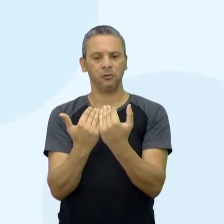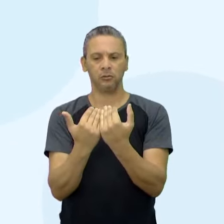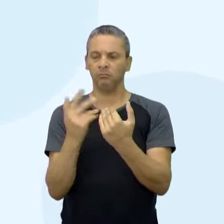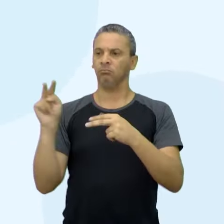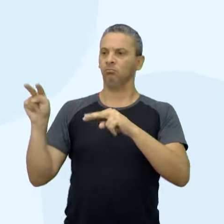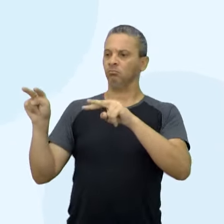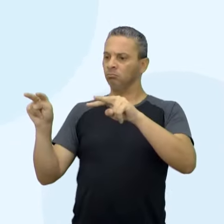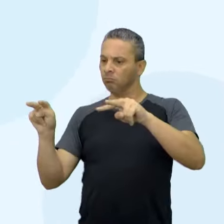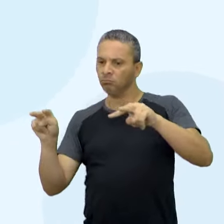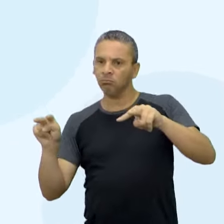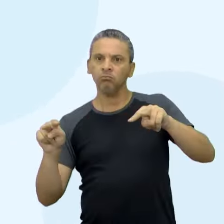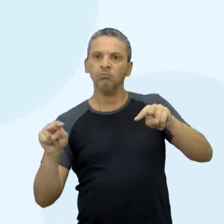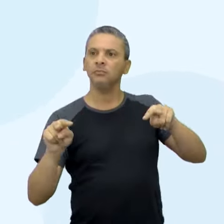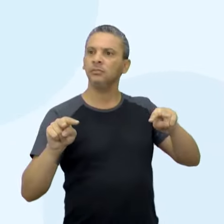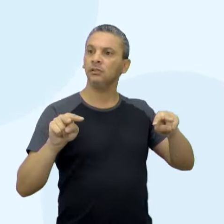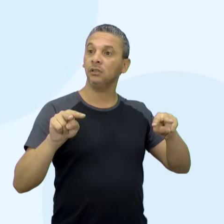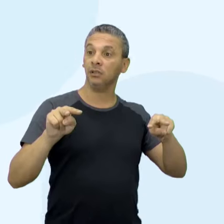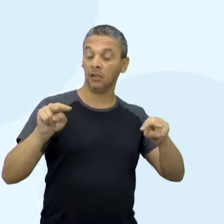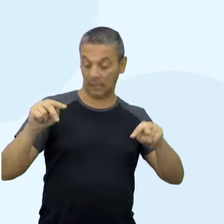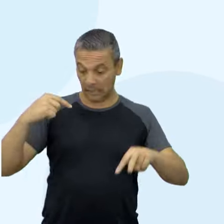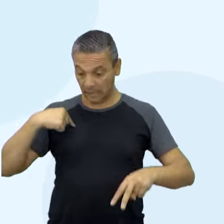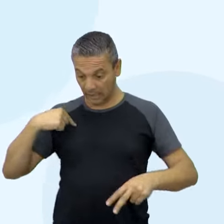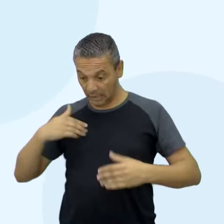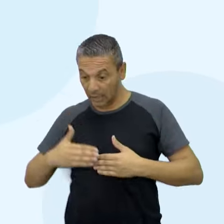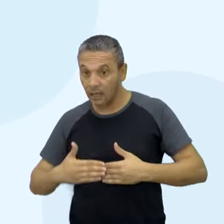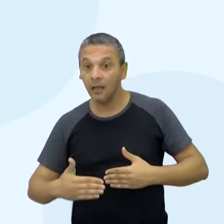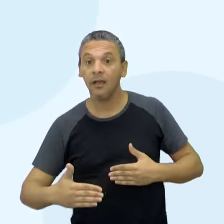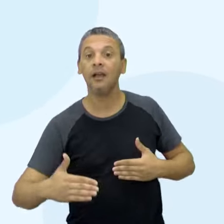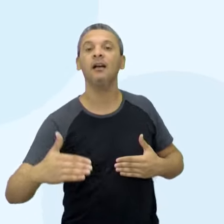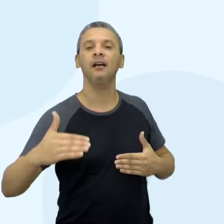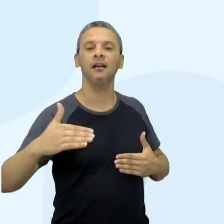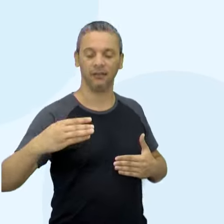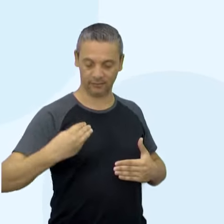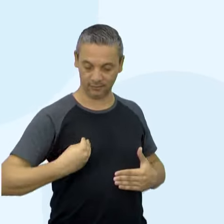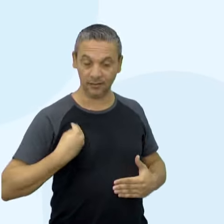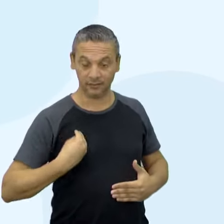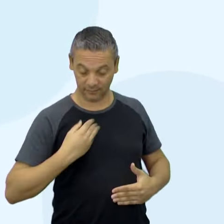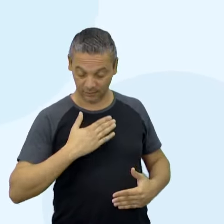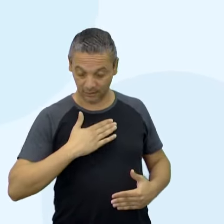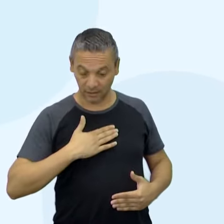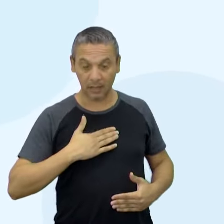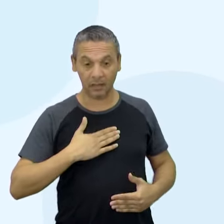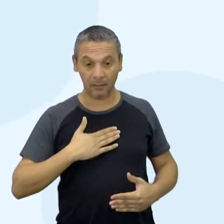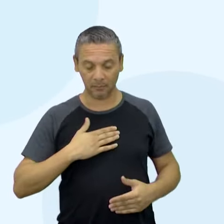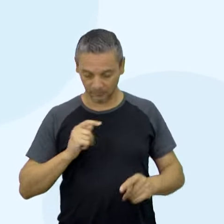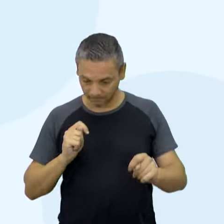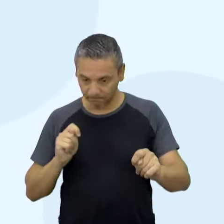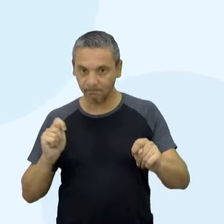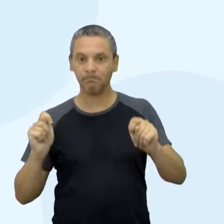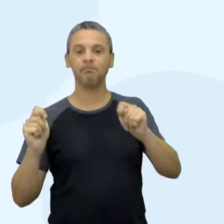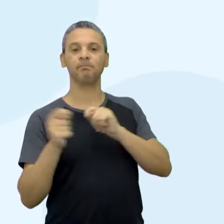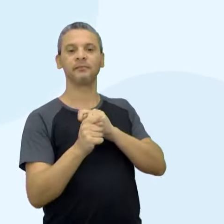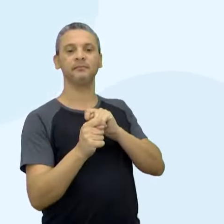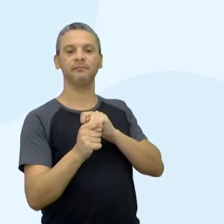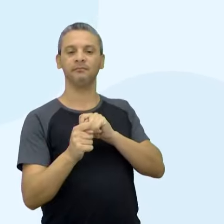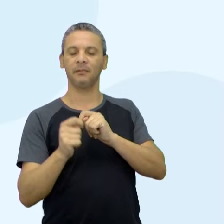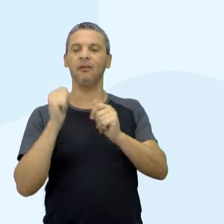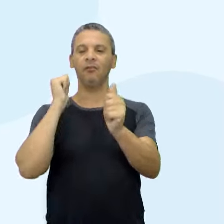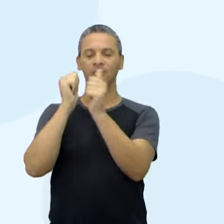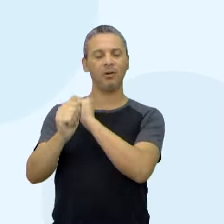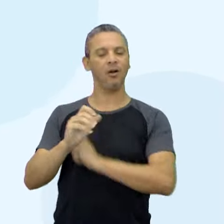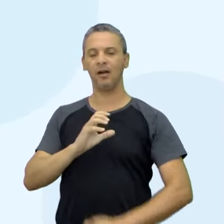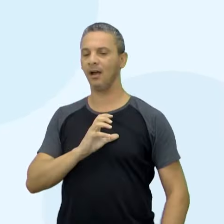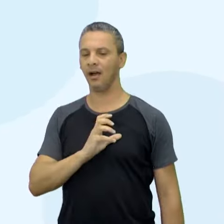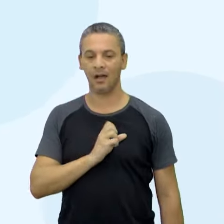se revelasse e que, daquele momento em diante, minha vida fosse tocada pelos deuses do futebol.